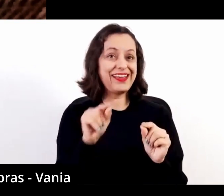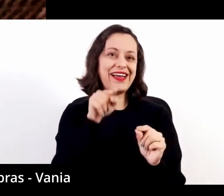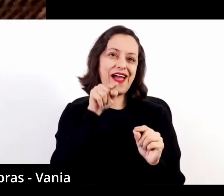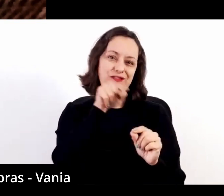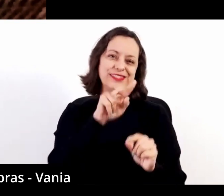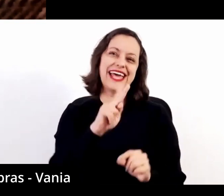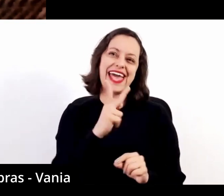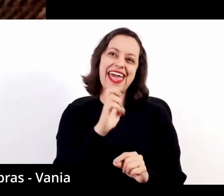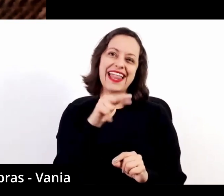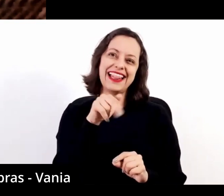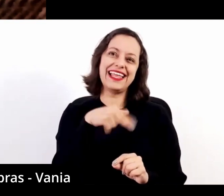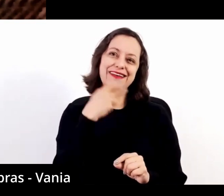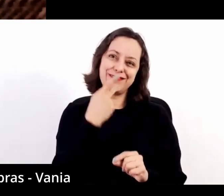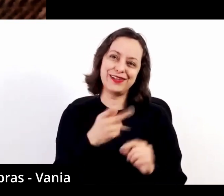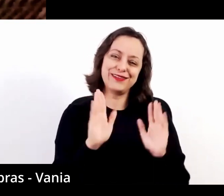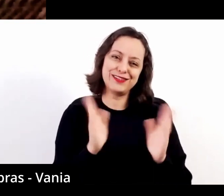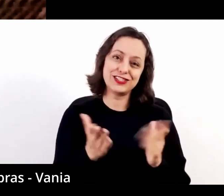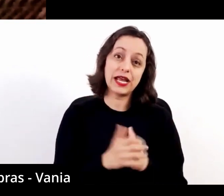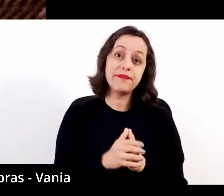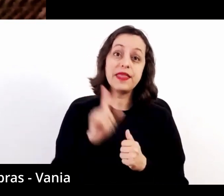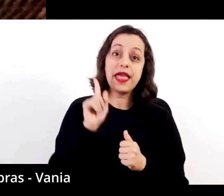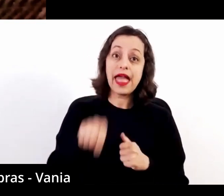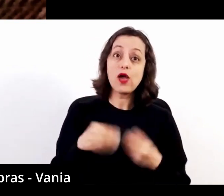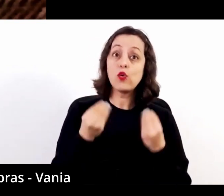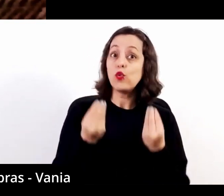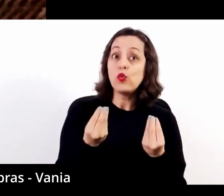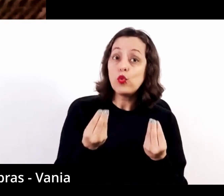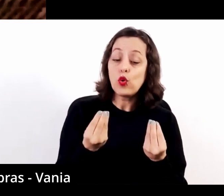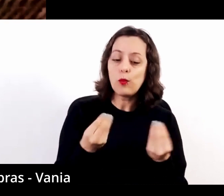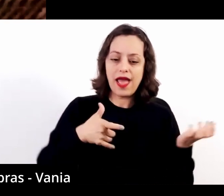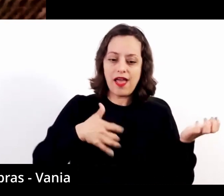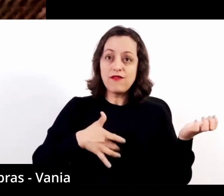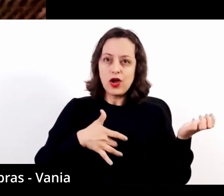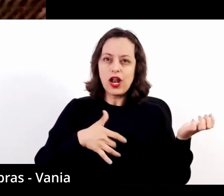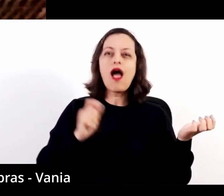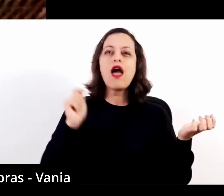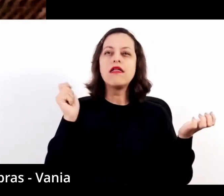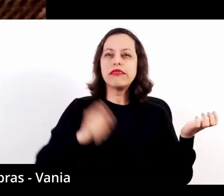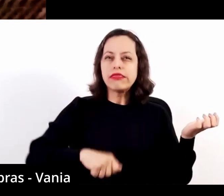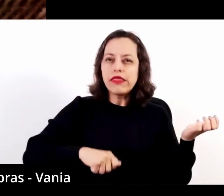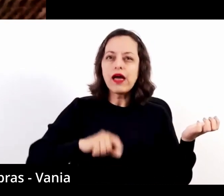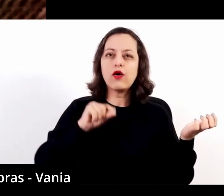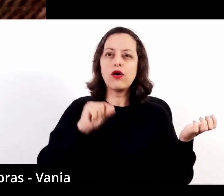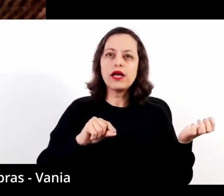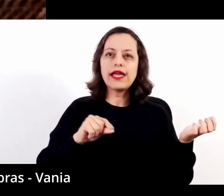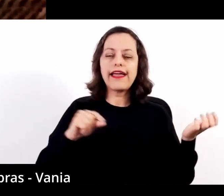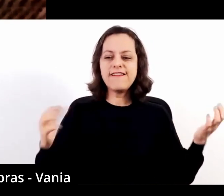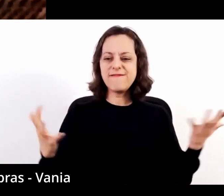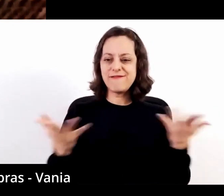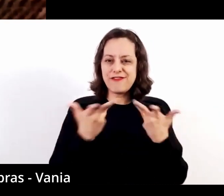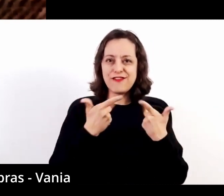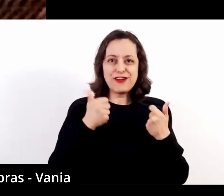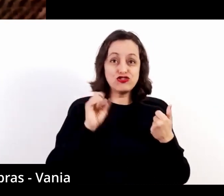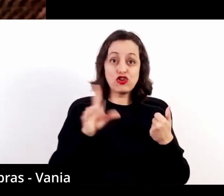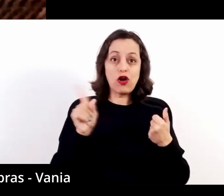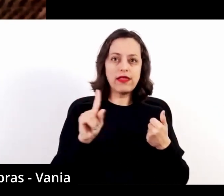como você bem disse no início de nossa conversa, essa expressão do que o violão pode mais, como virtuosismo,